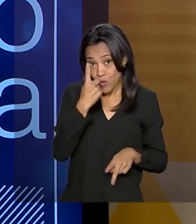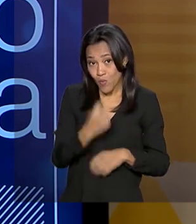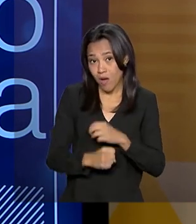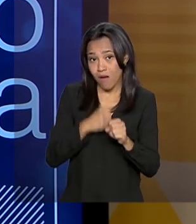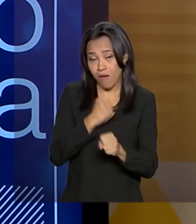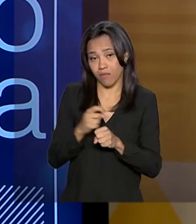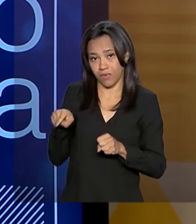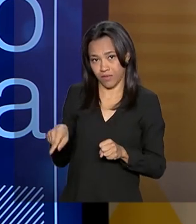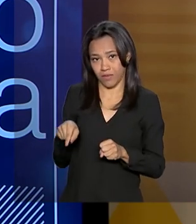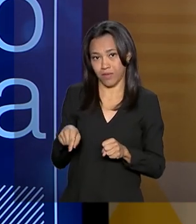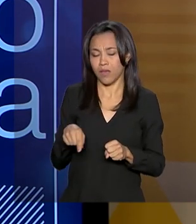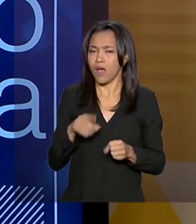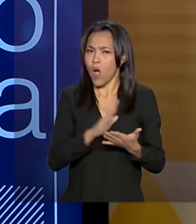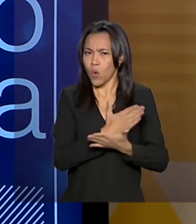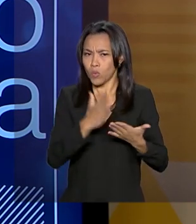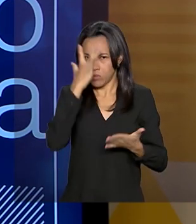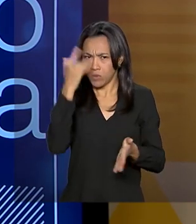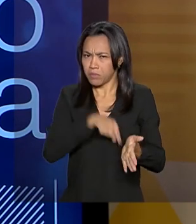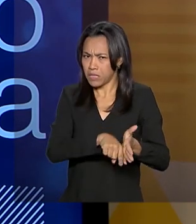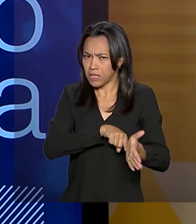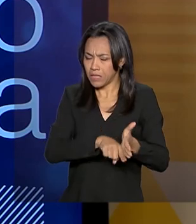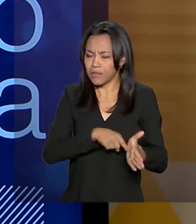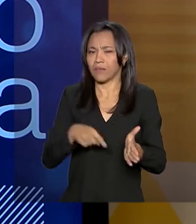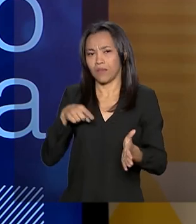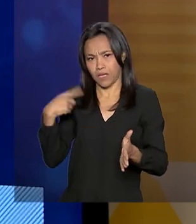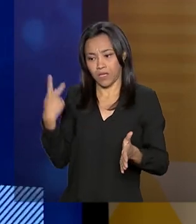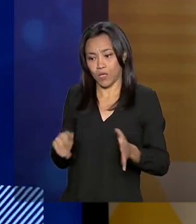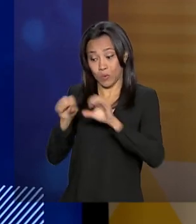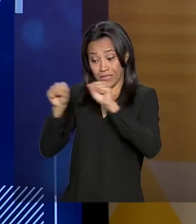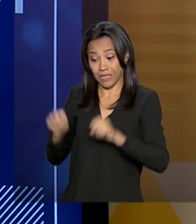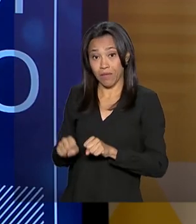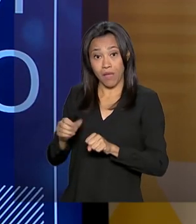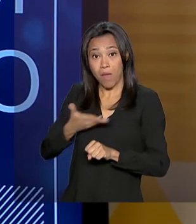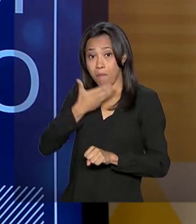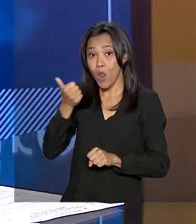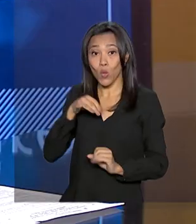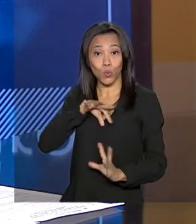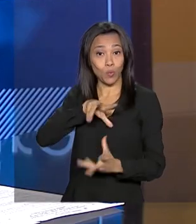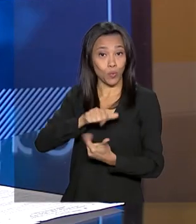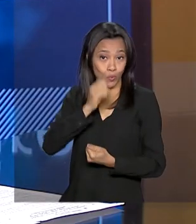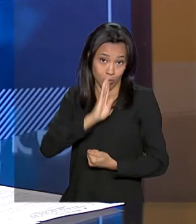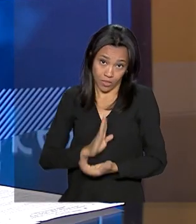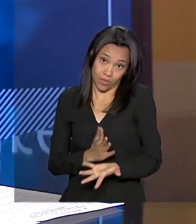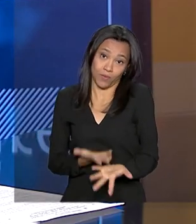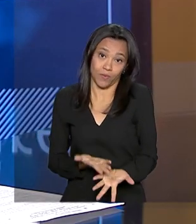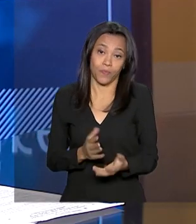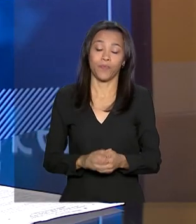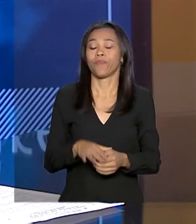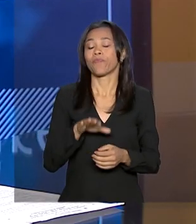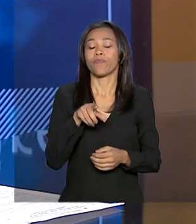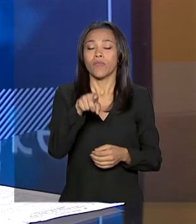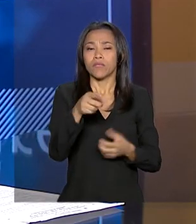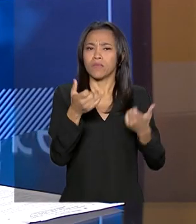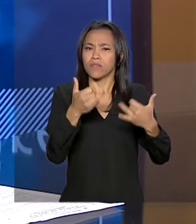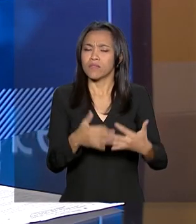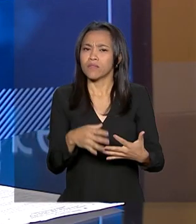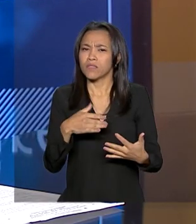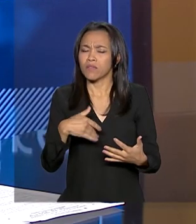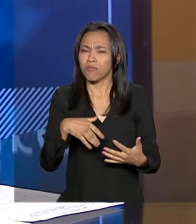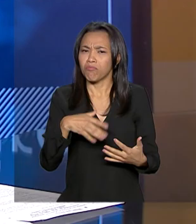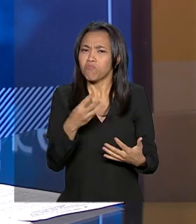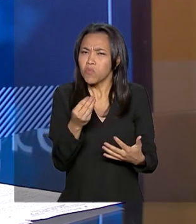Alguns acadêmicos sugerem, inclusive, que a nossa plataforma, por isso, é a melhor do mundo. São 1,3 milhão de consumidores